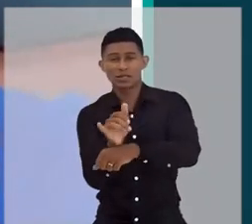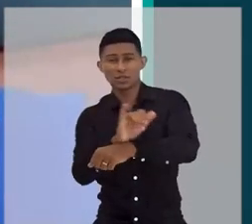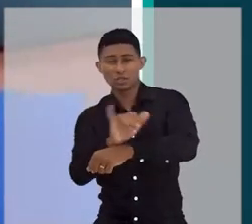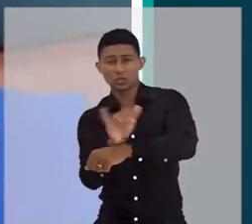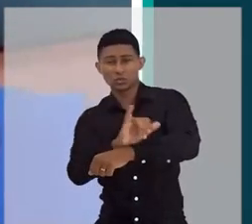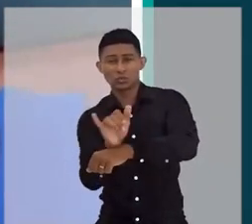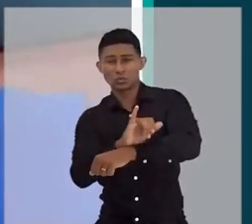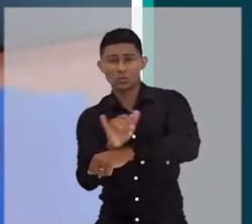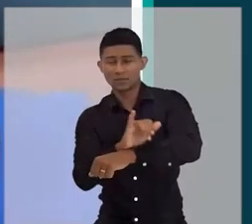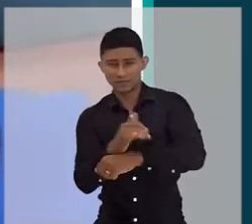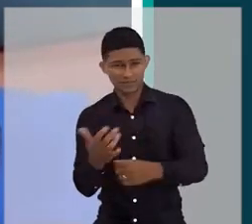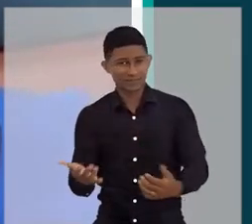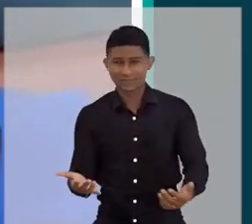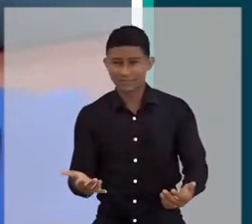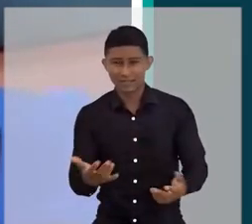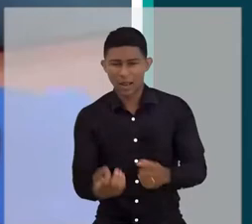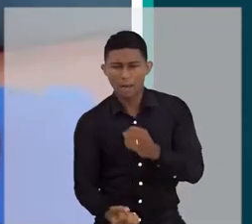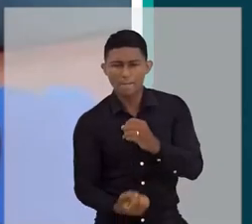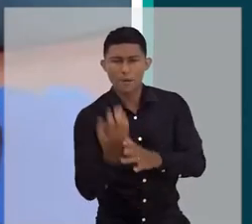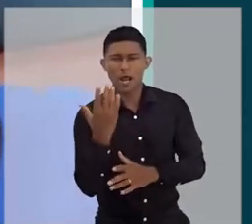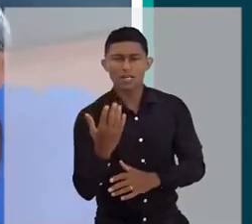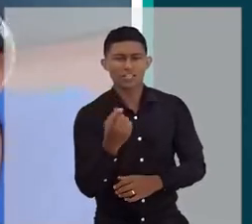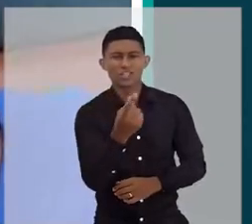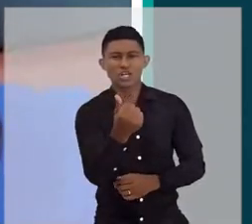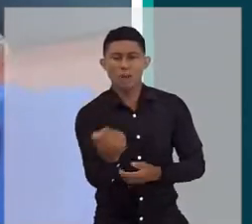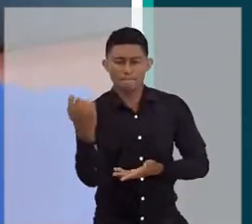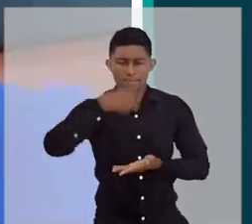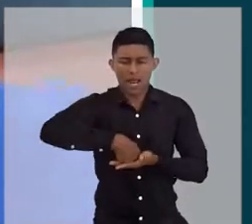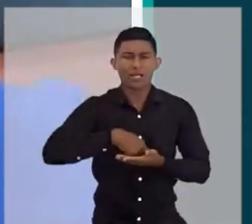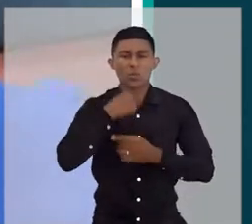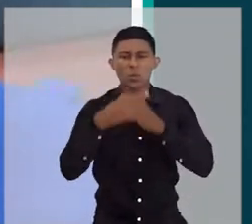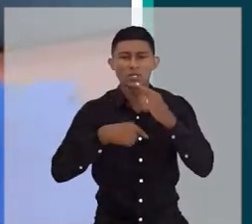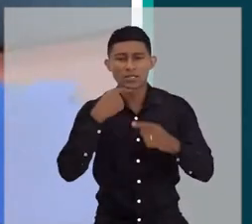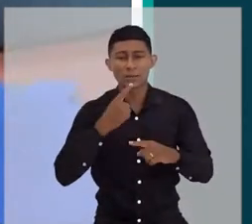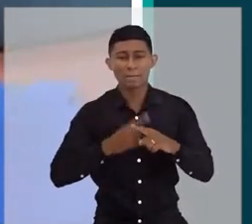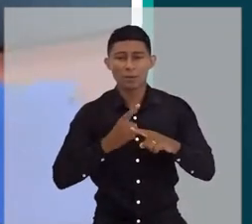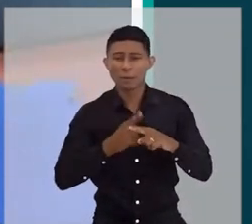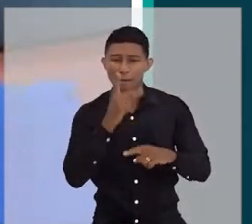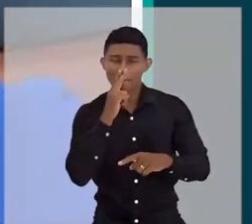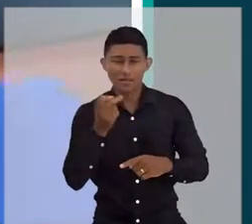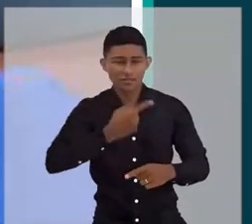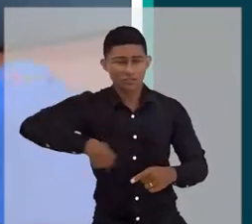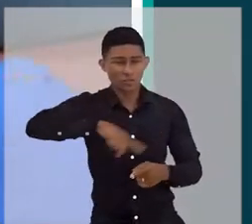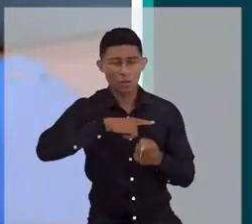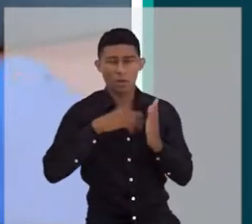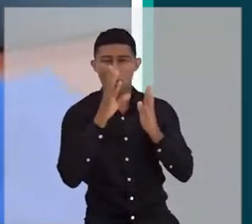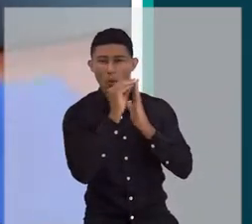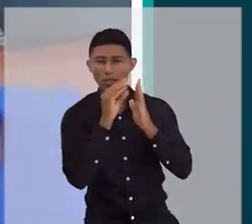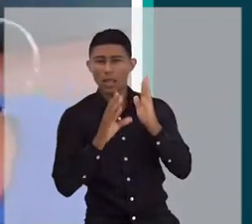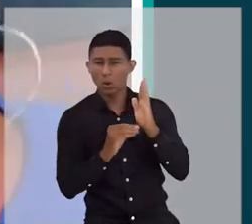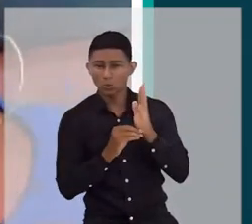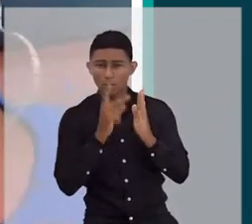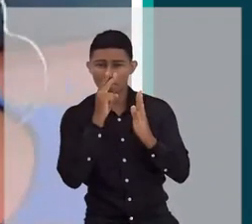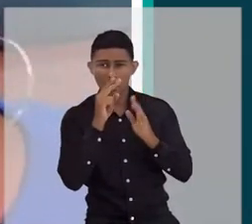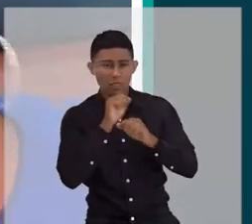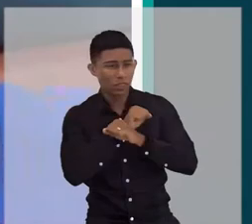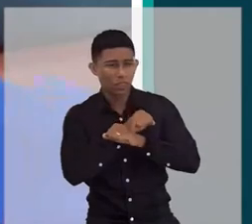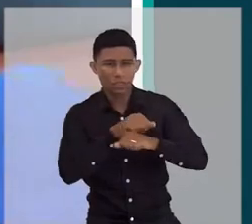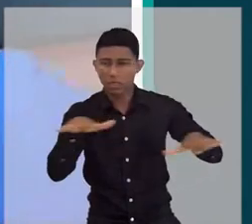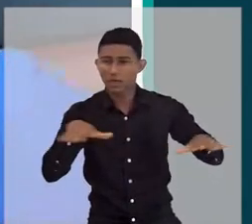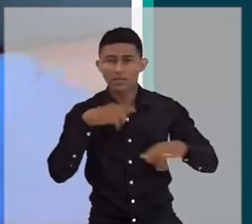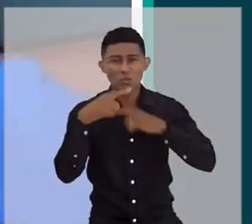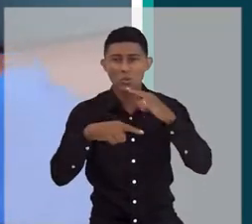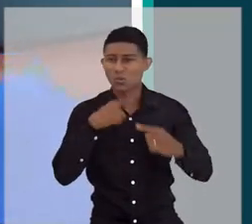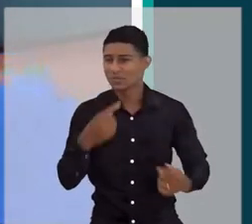de nós termos uma remuneração no YouTube através do algoritmo, porque nós não seríamos indicados, porque nossos conteúdos não